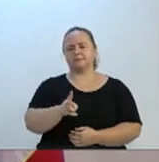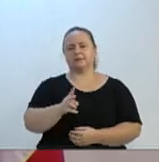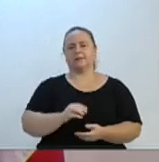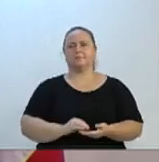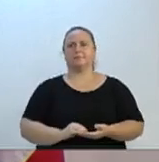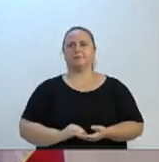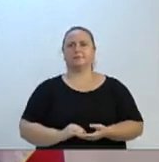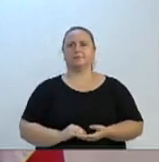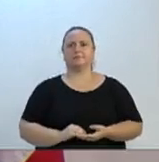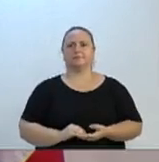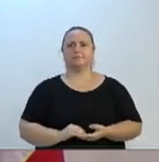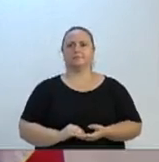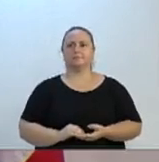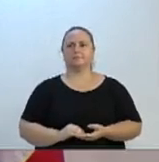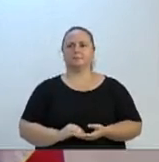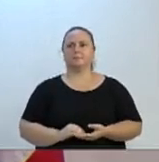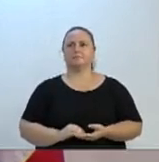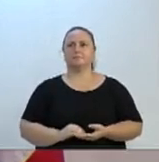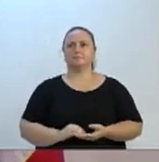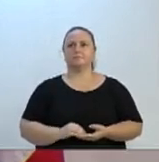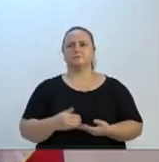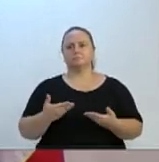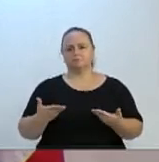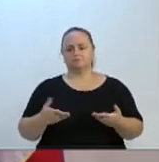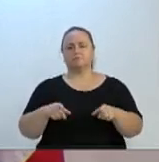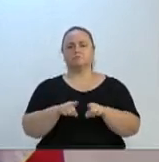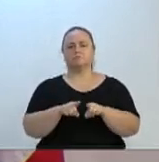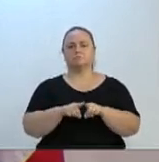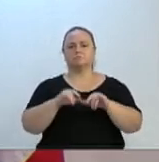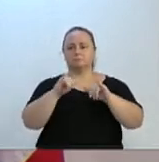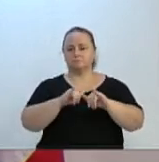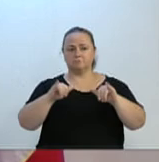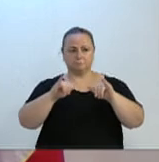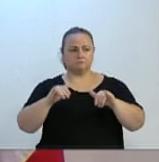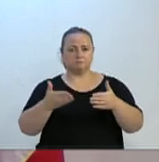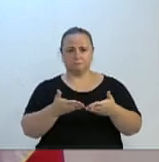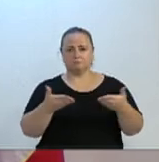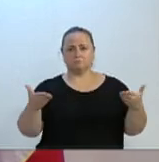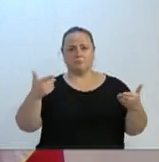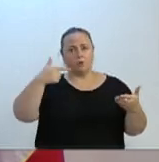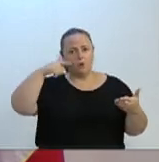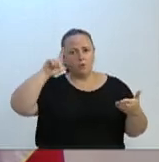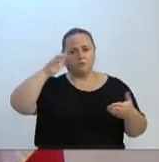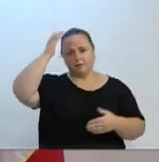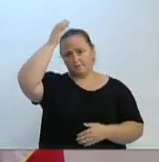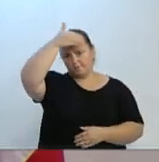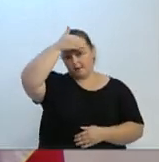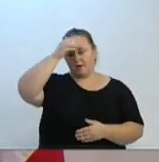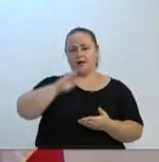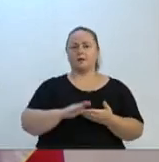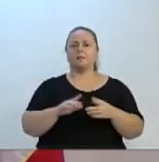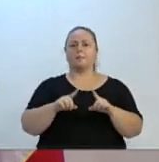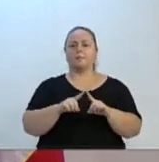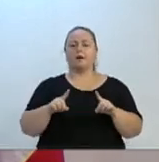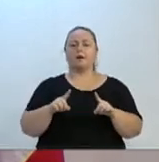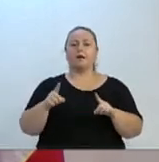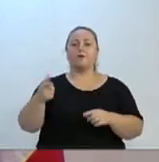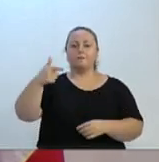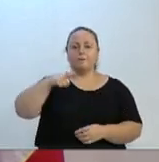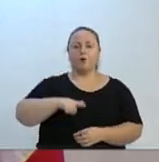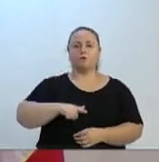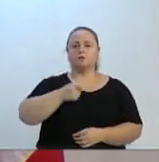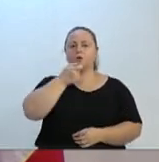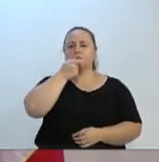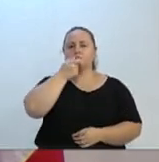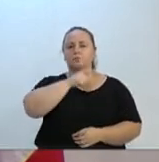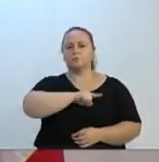disso, eu gostaria também de anunciar, o prefeito Mário já o fez ontem, mas o retorno das blitz aqui no nosso município